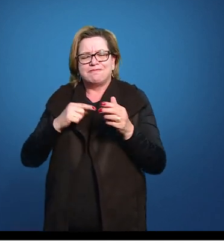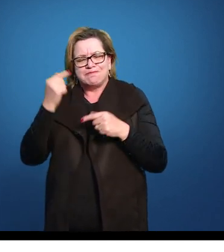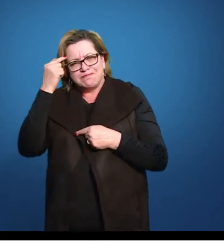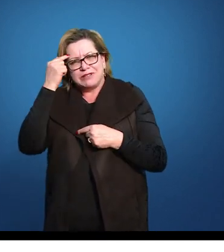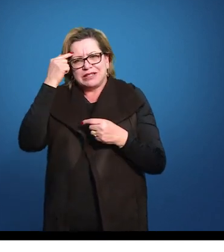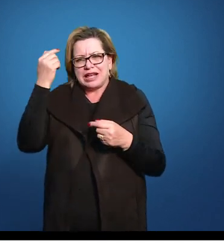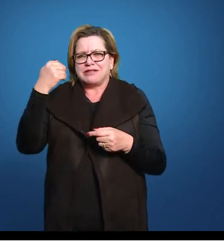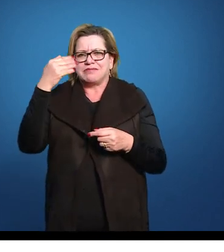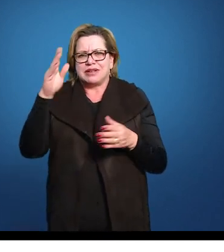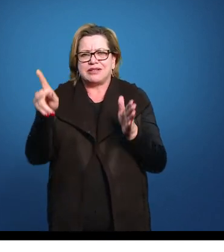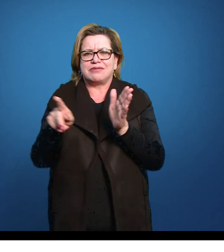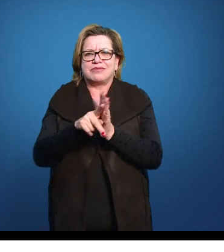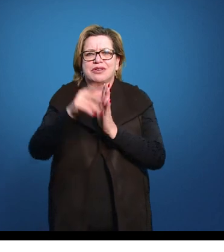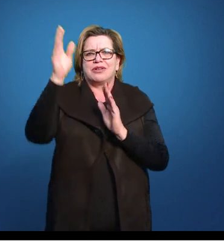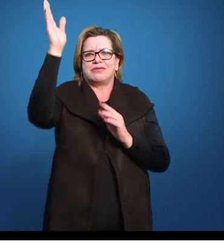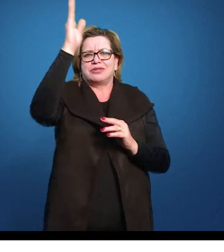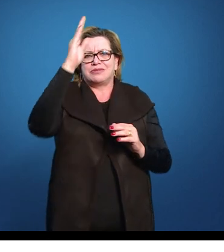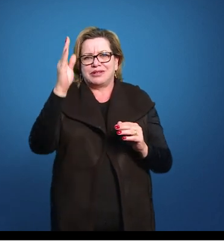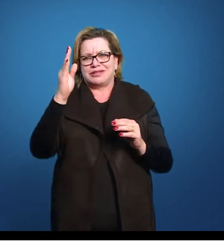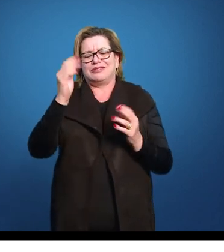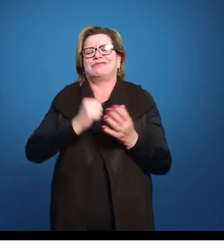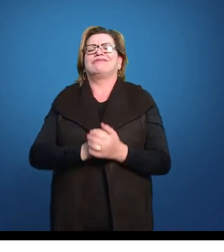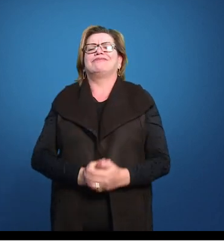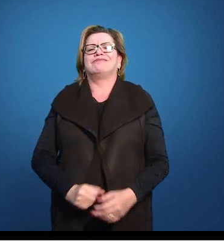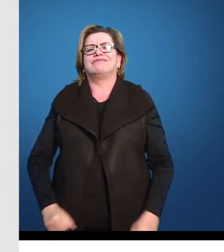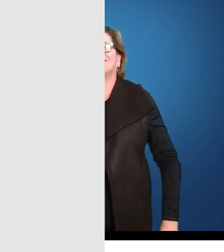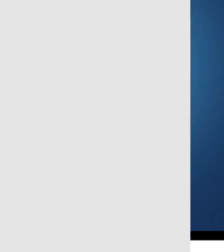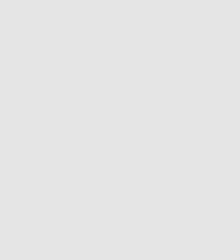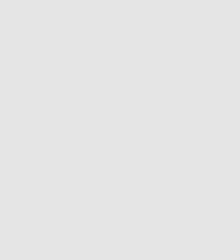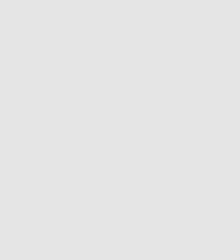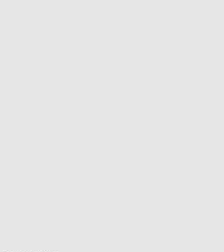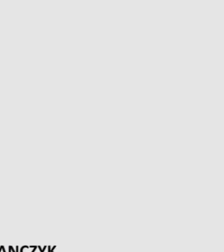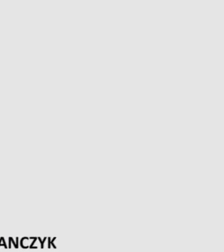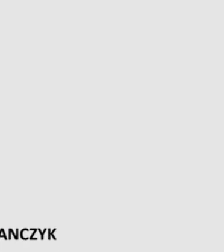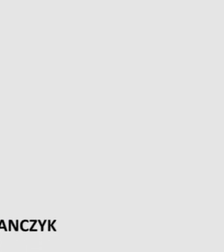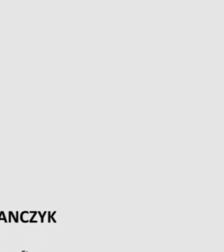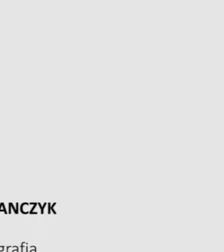Brasilzão que é a nossa casa. Música